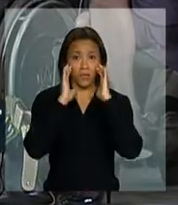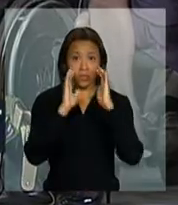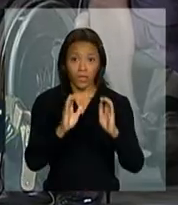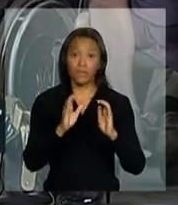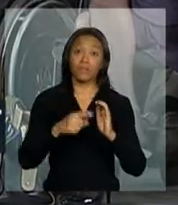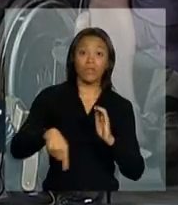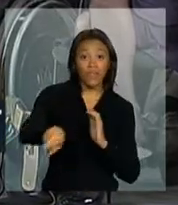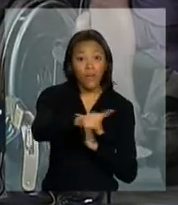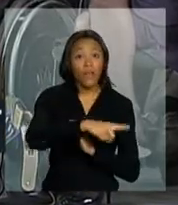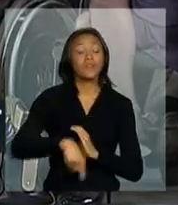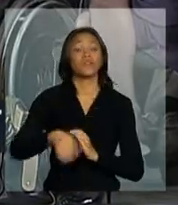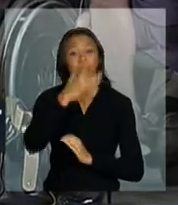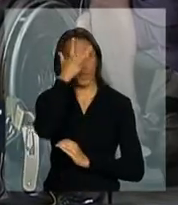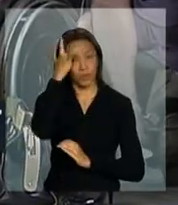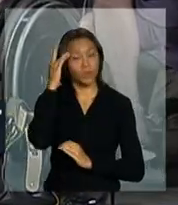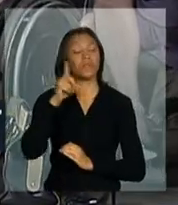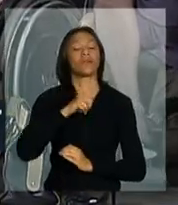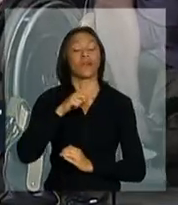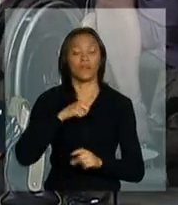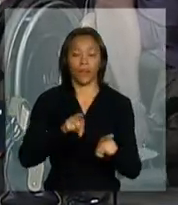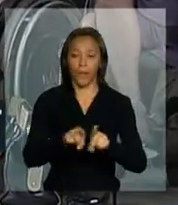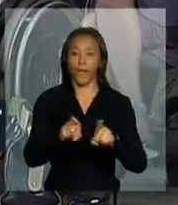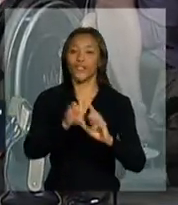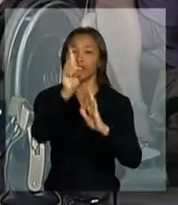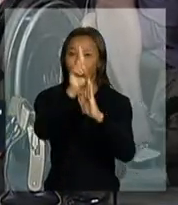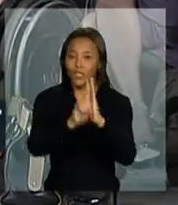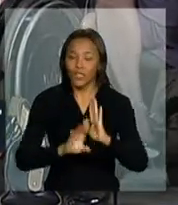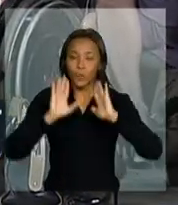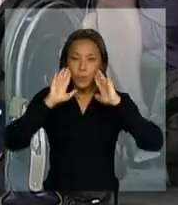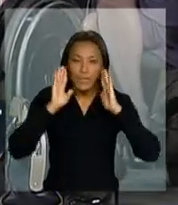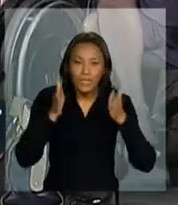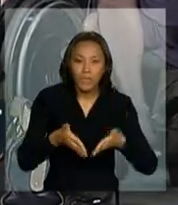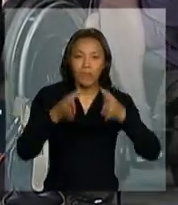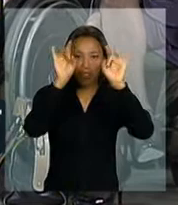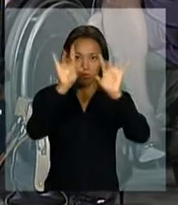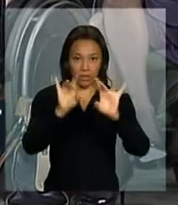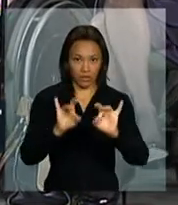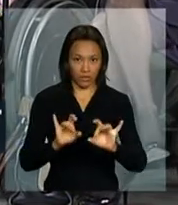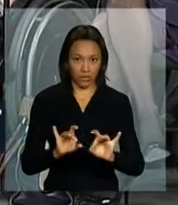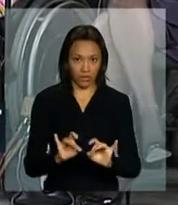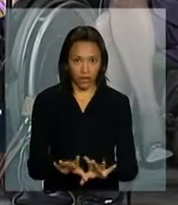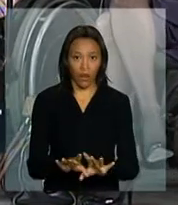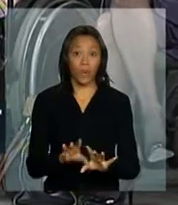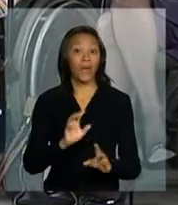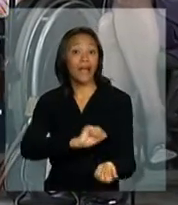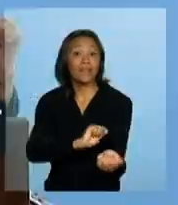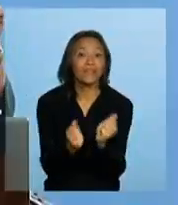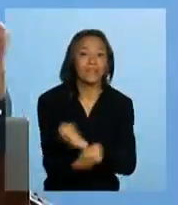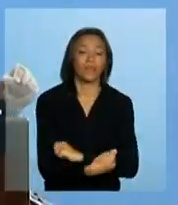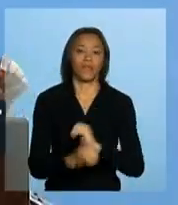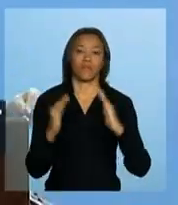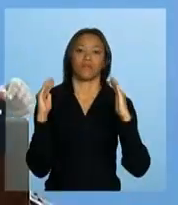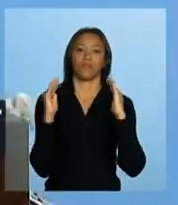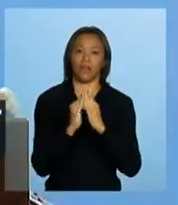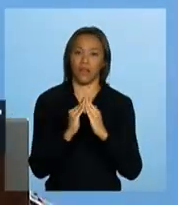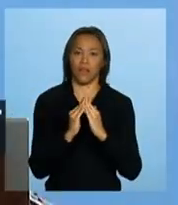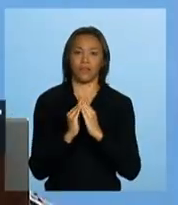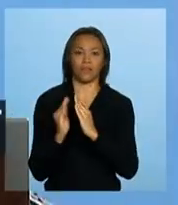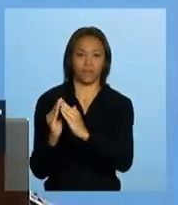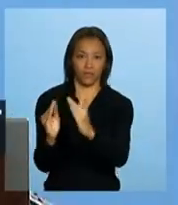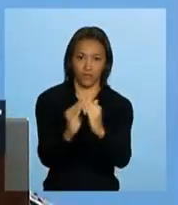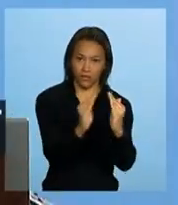elas têm direito a um atendimento especial no que se refere à adaptação daquelas